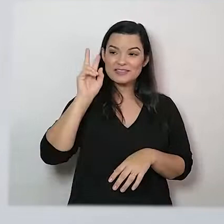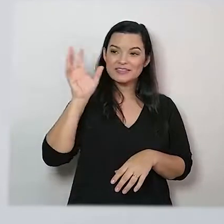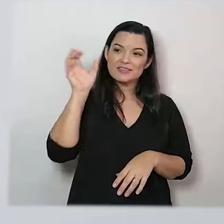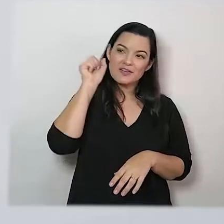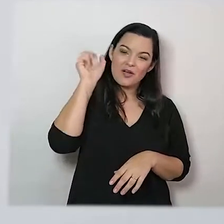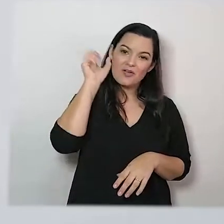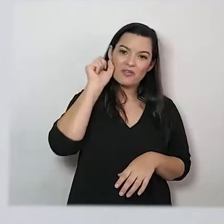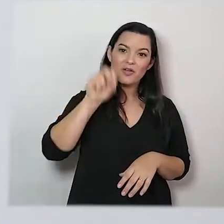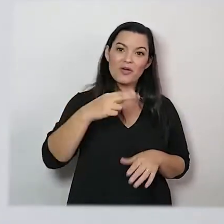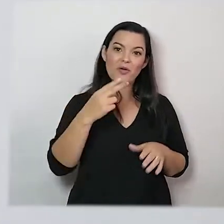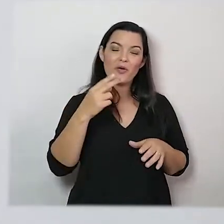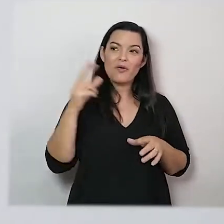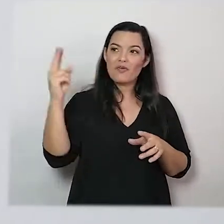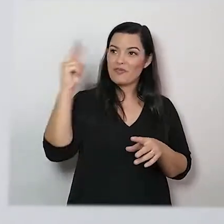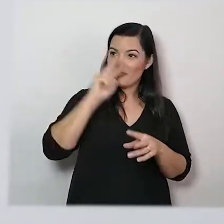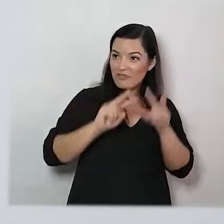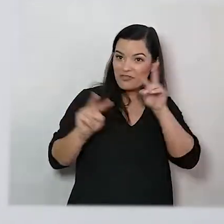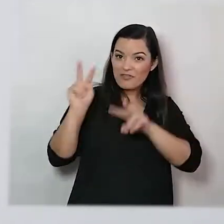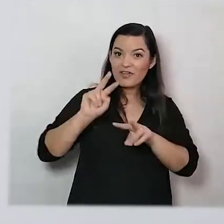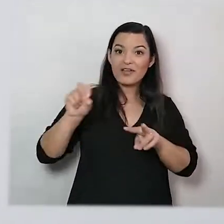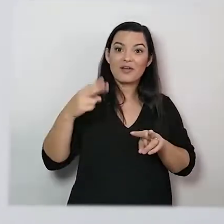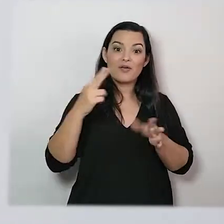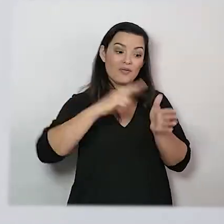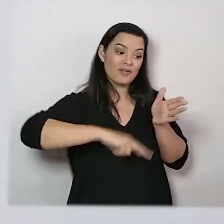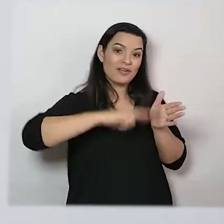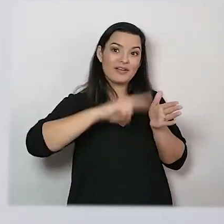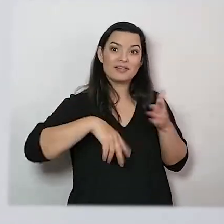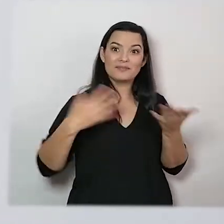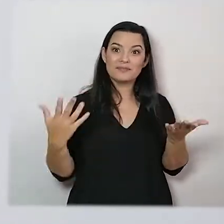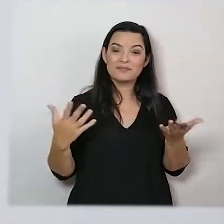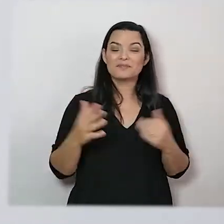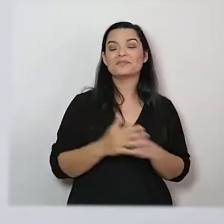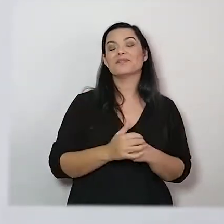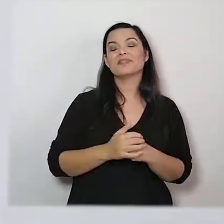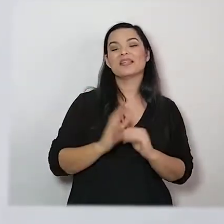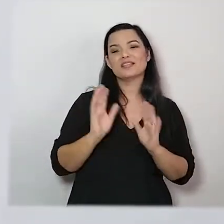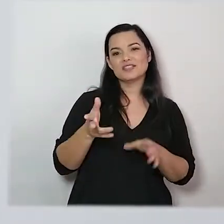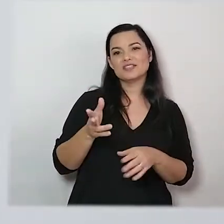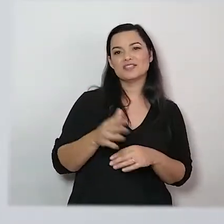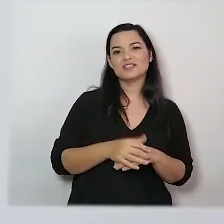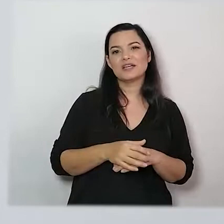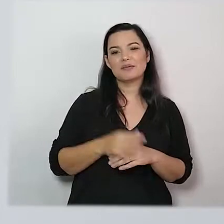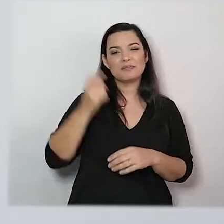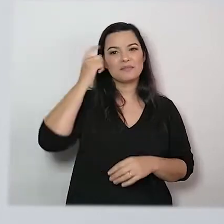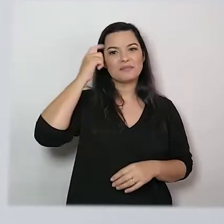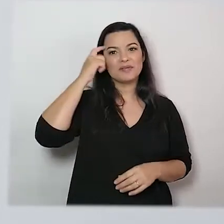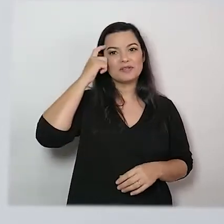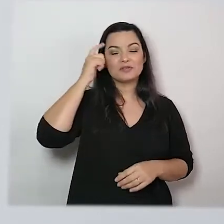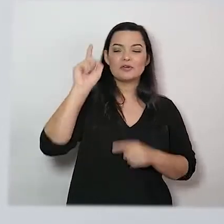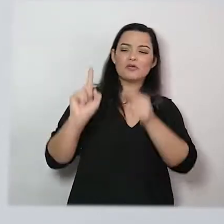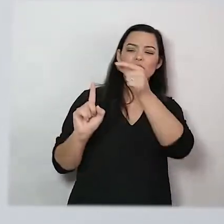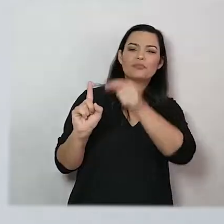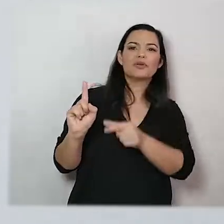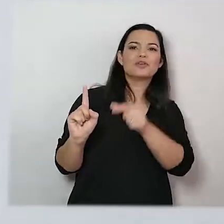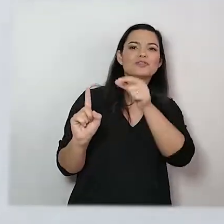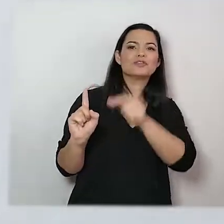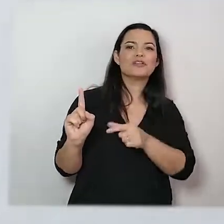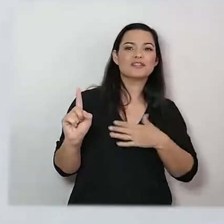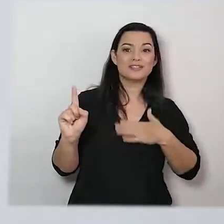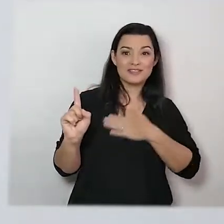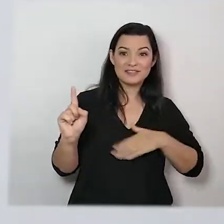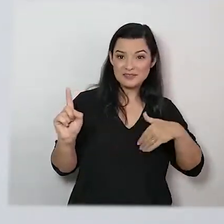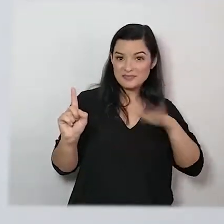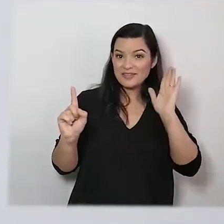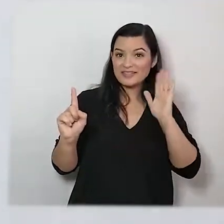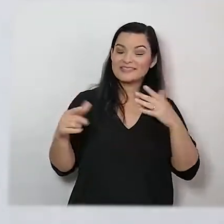personagens de histórias favoritas suas? Bom, essa fala da Rosana Rios